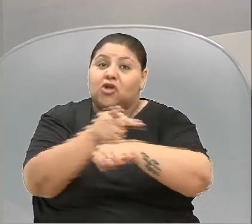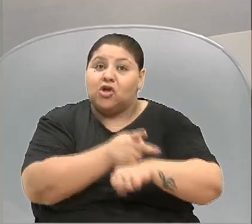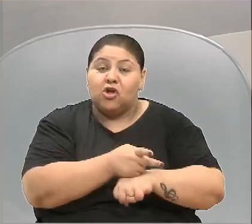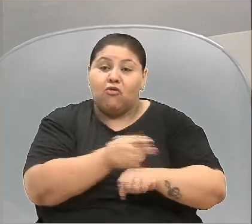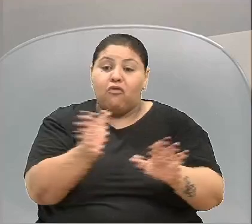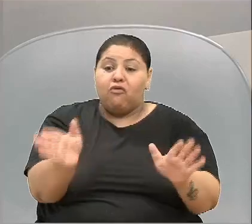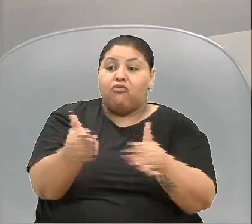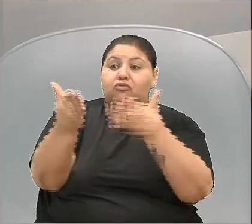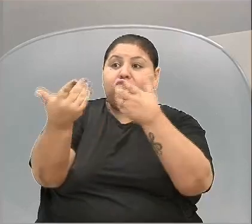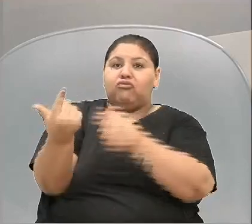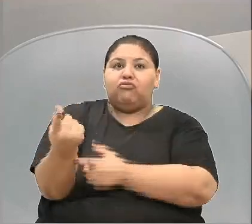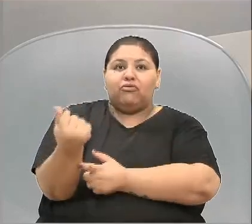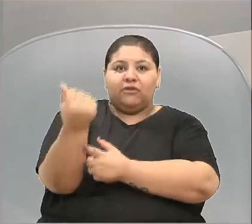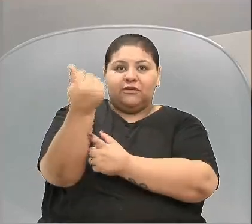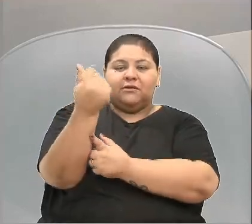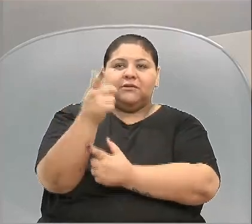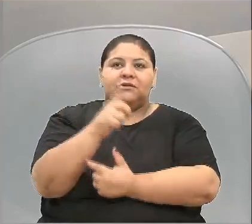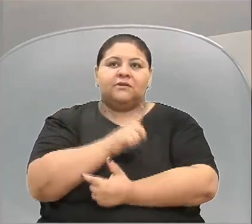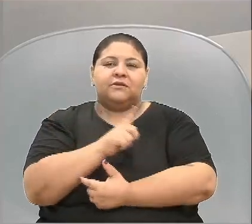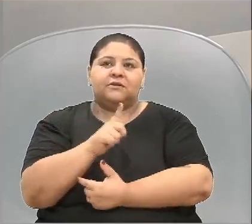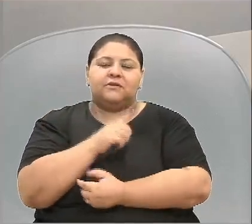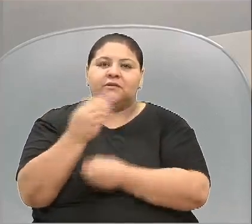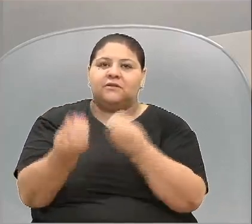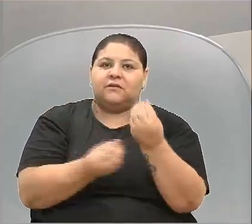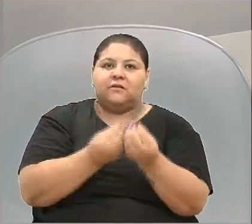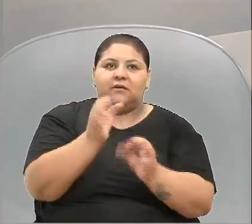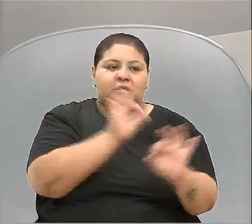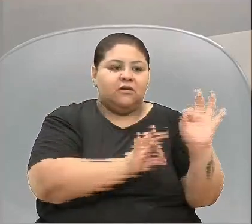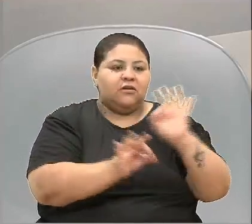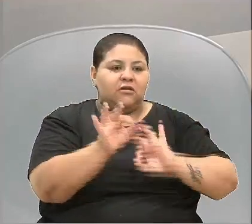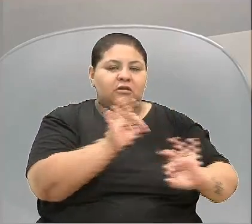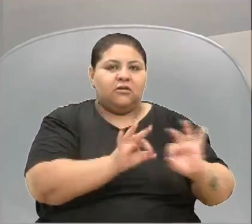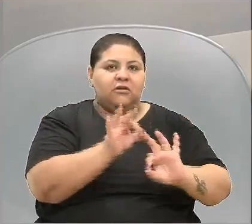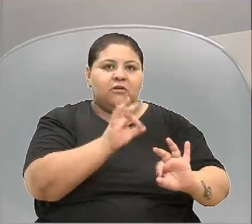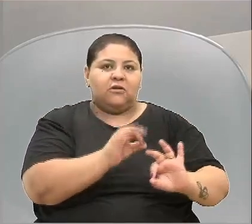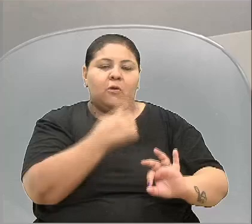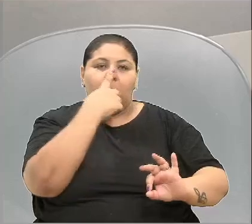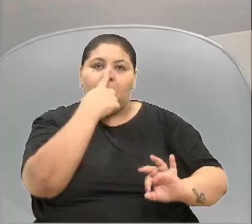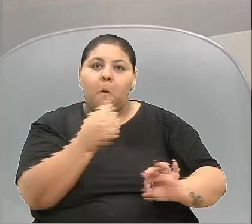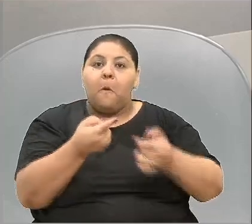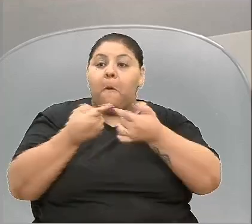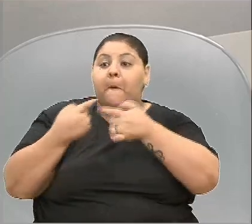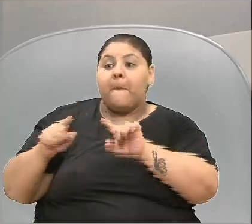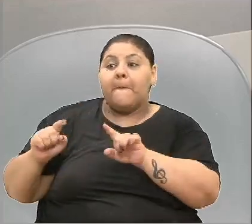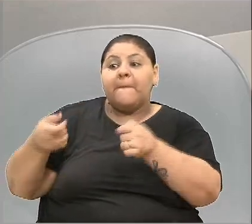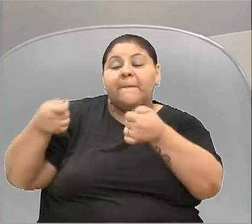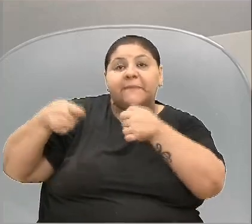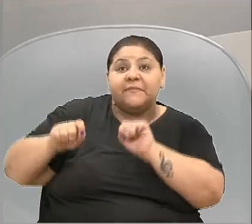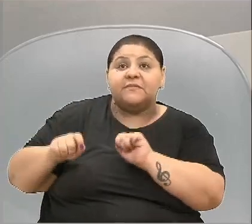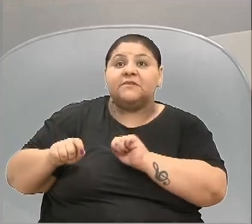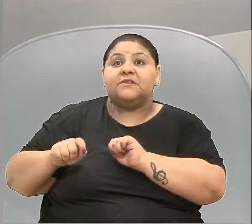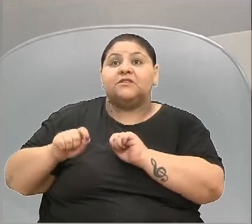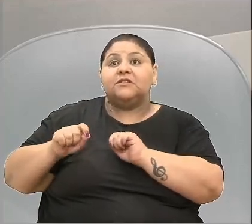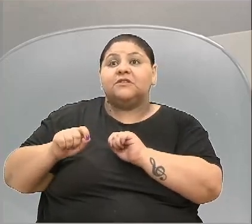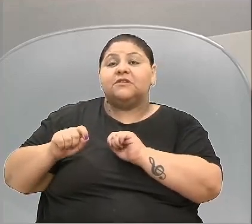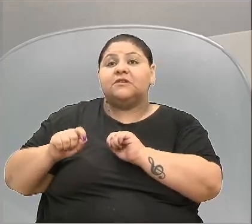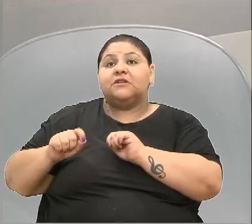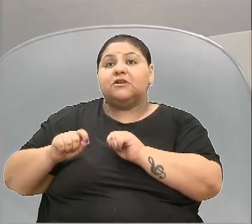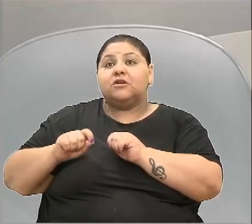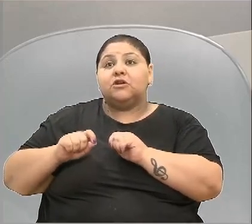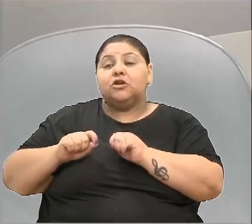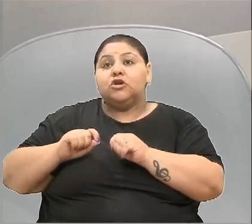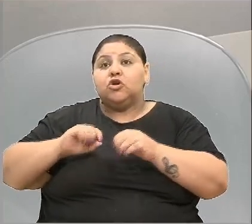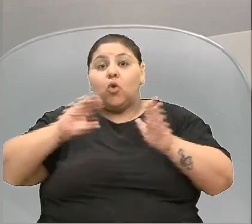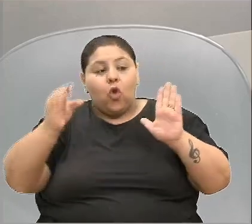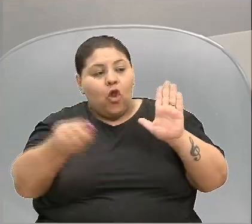incentivos, já tem, de quem monta o orgânico, de uma agroindústria, mas isso precisa ser colocado no papel,